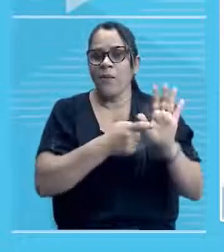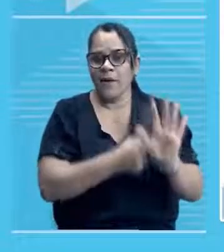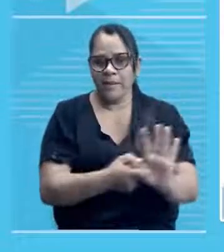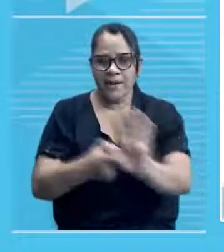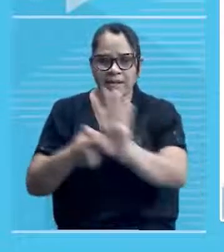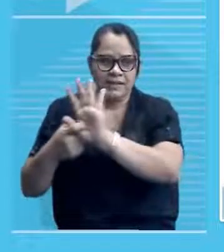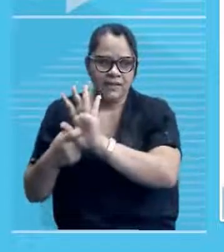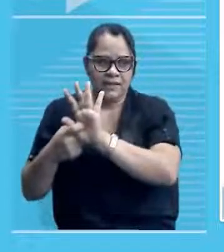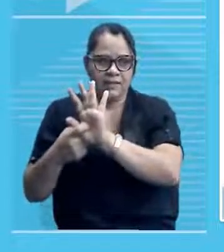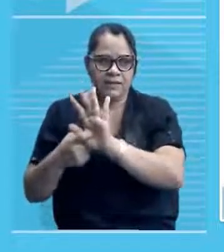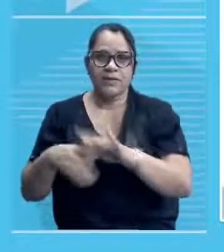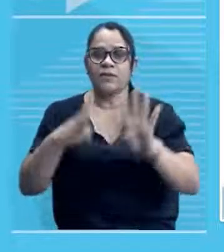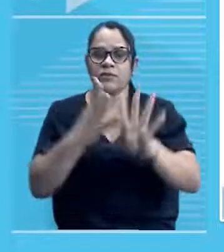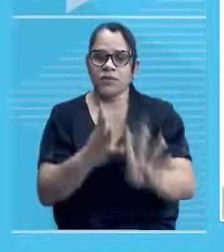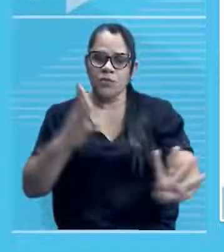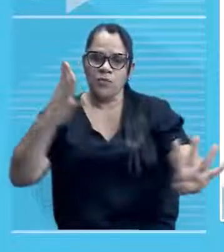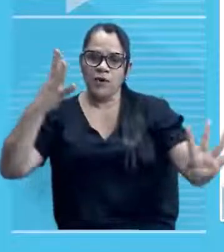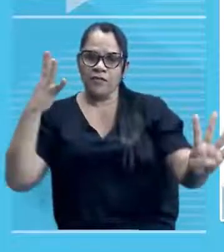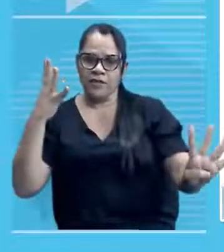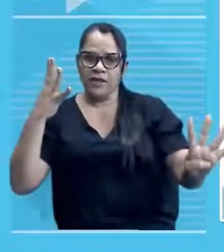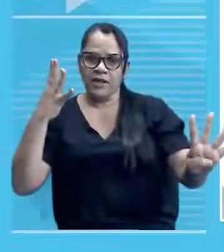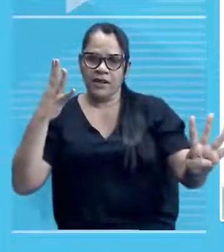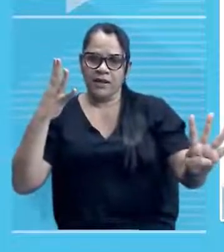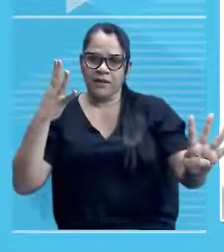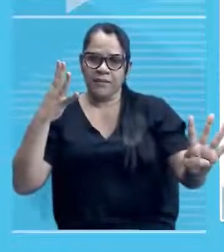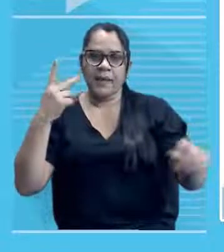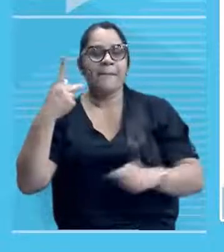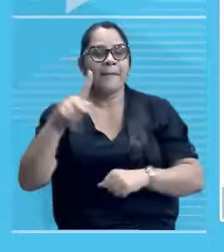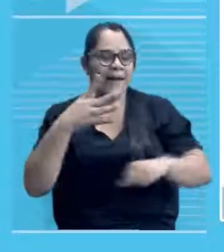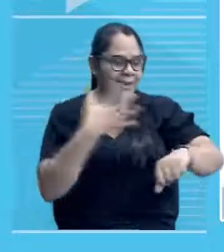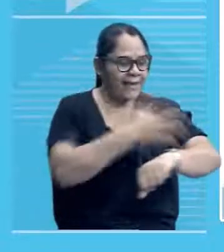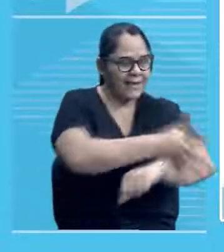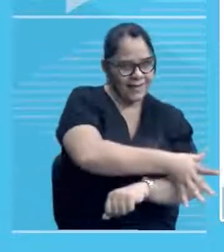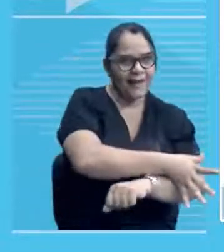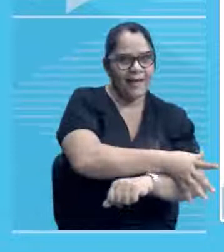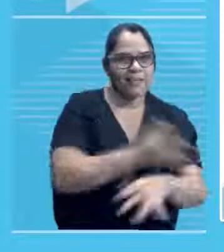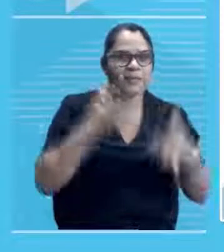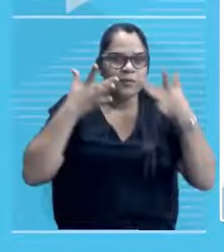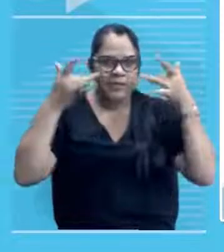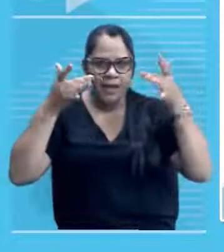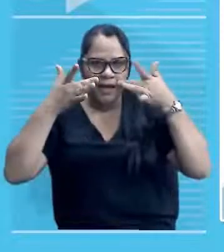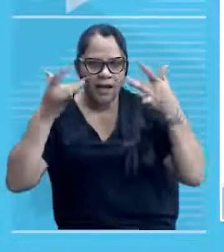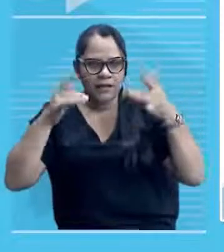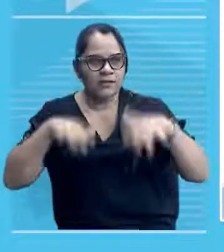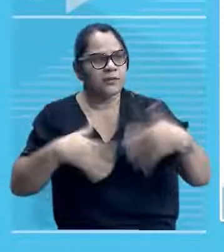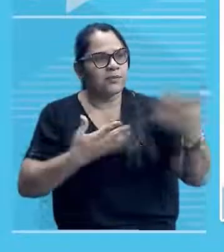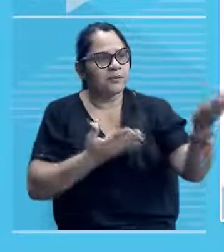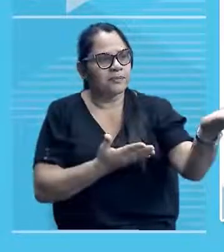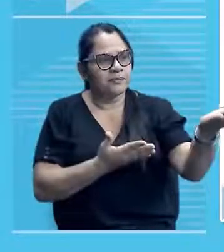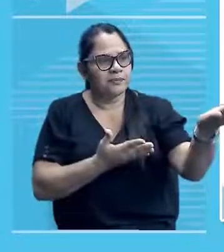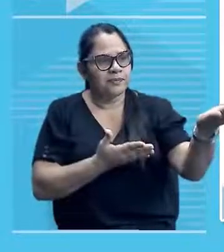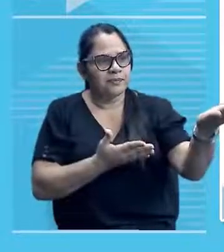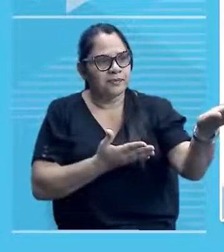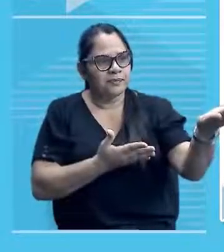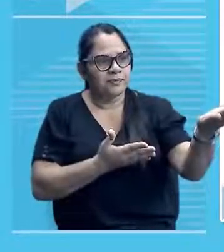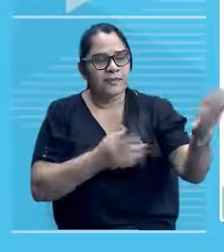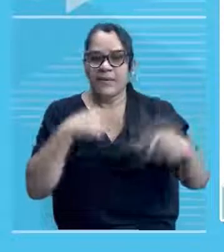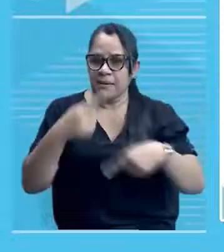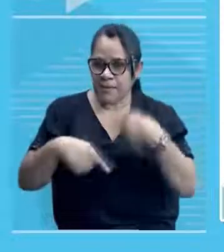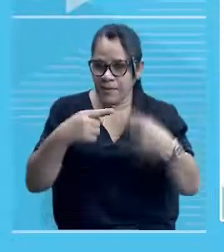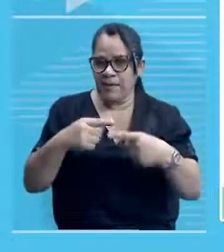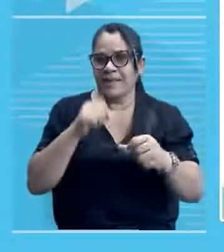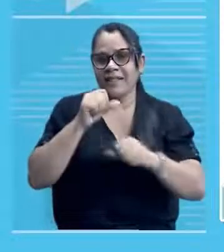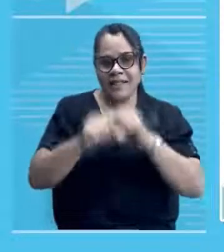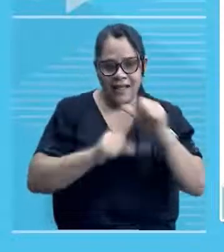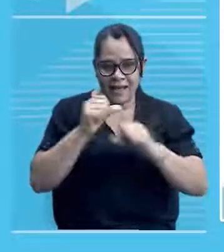vê essa fila aí de pessoas entrando no teatro, né? Esse... Dicas de passagem, né? Após a reforma, né?